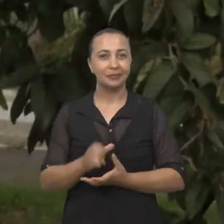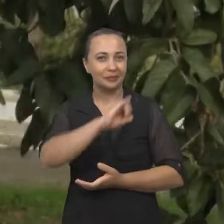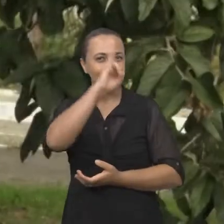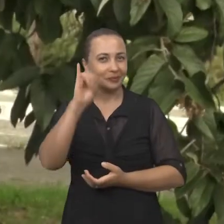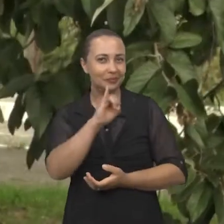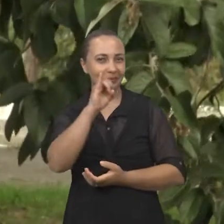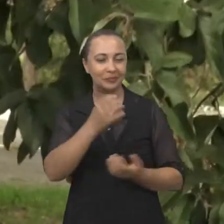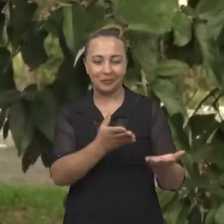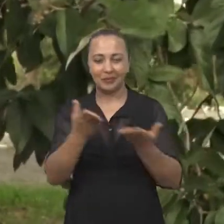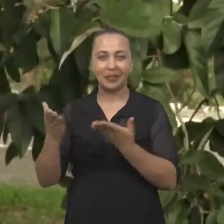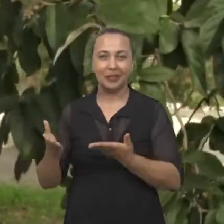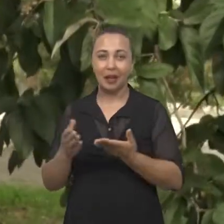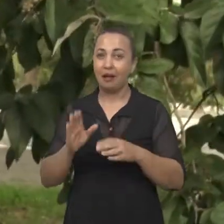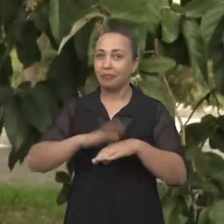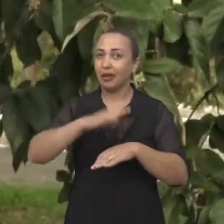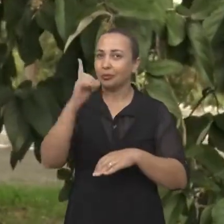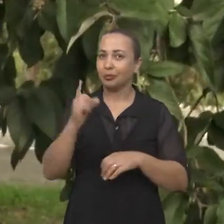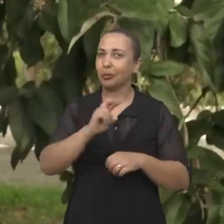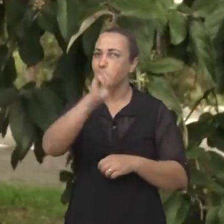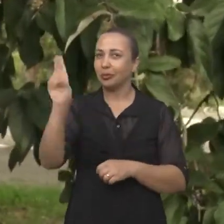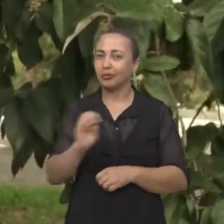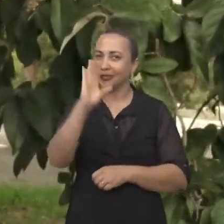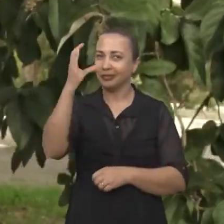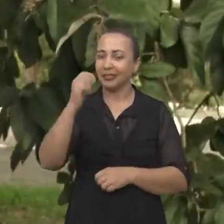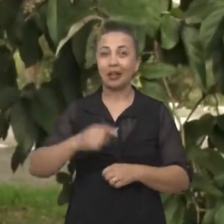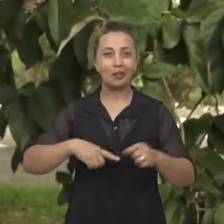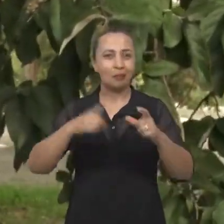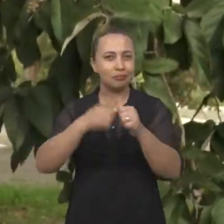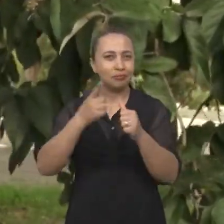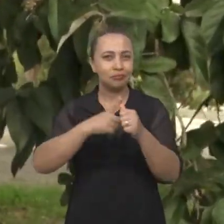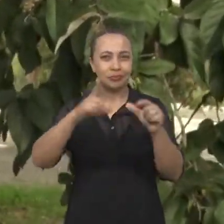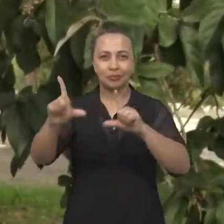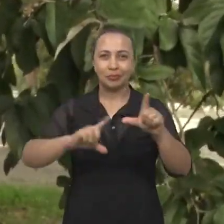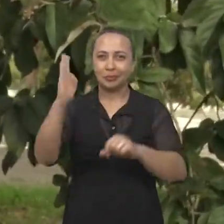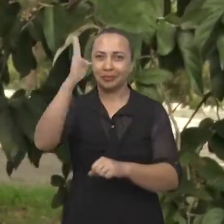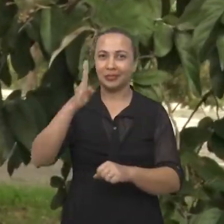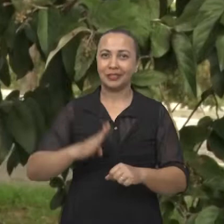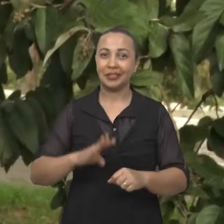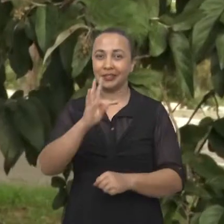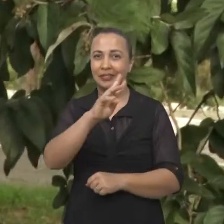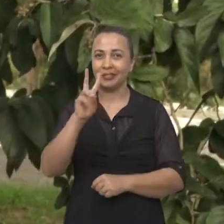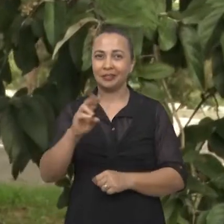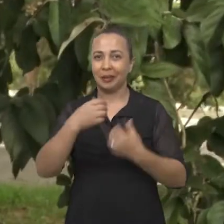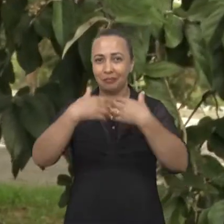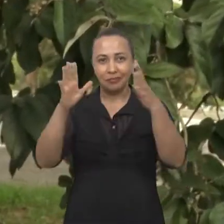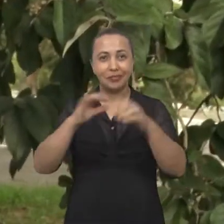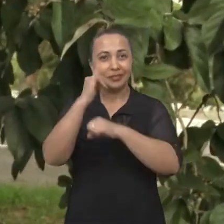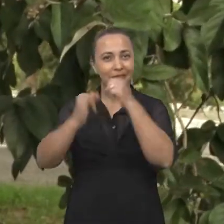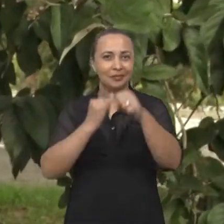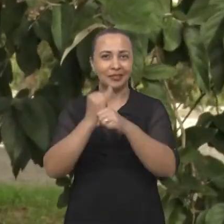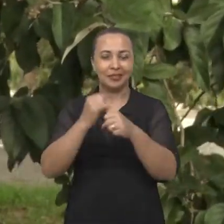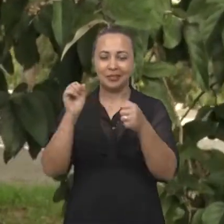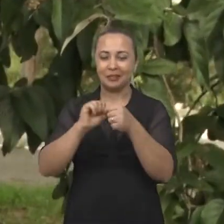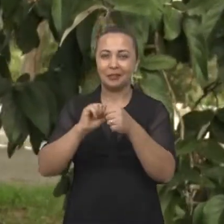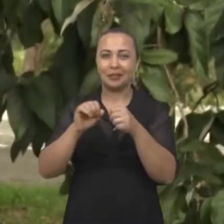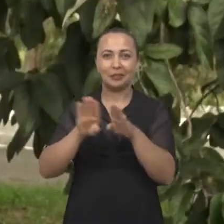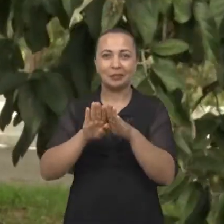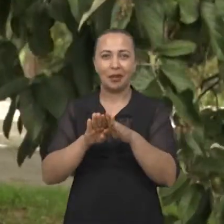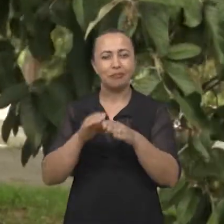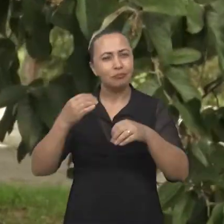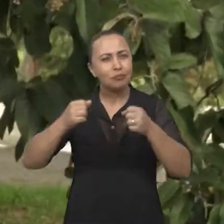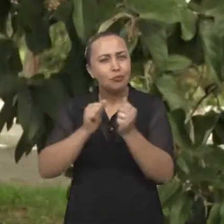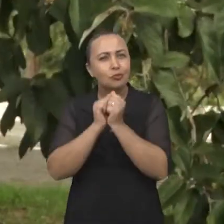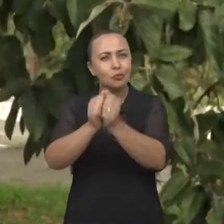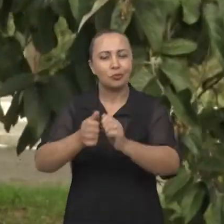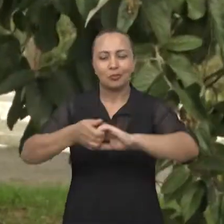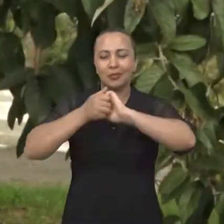Olá, seja bem-vindo a mais um Univerciência, o primeiro programa brasileiro de TV aberta e internet que é realizado por